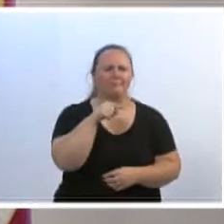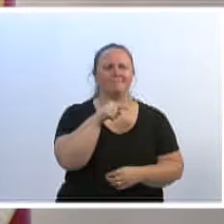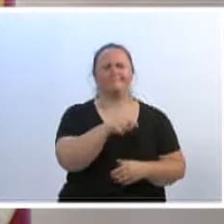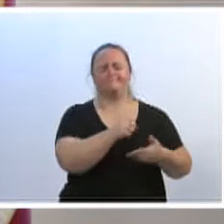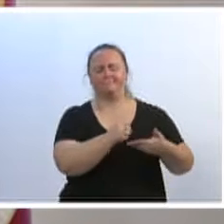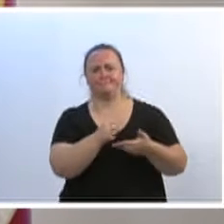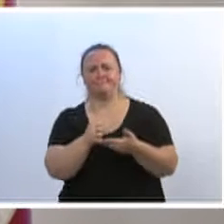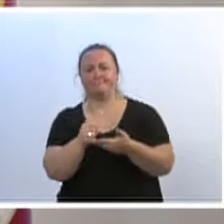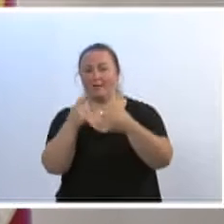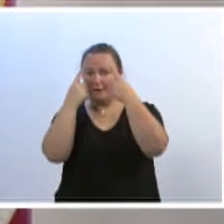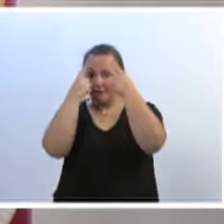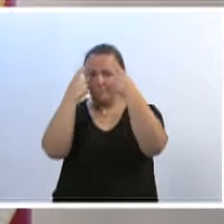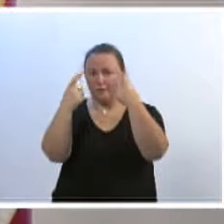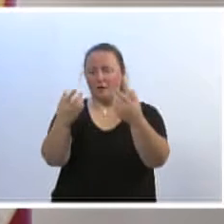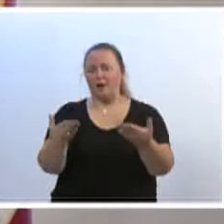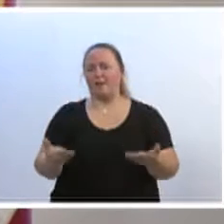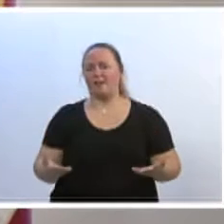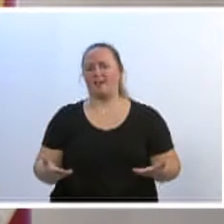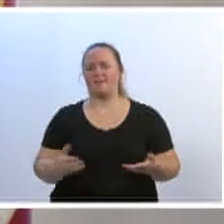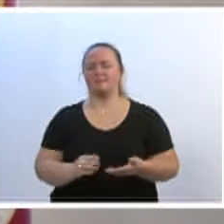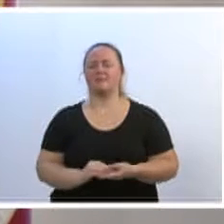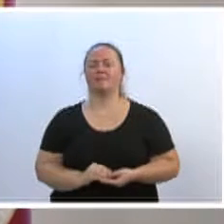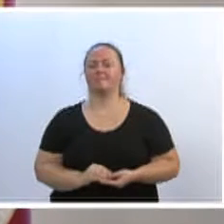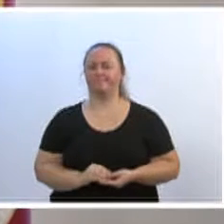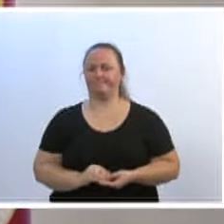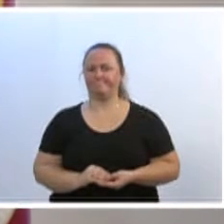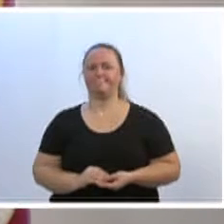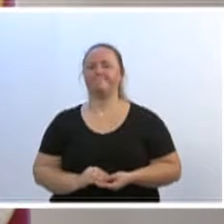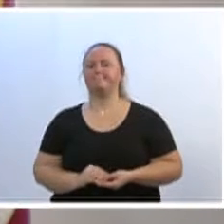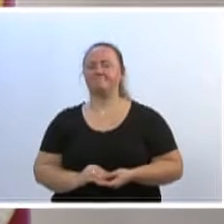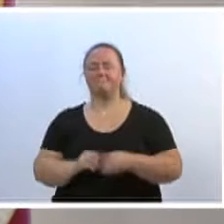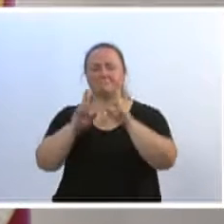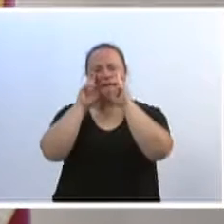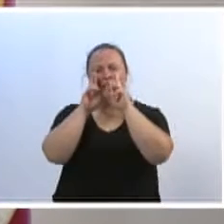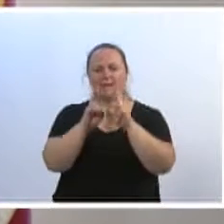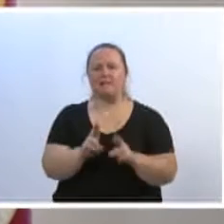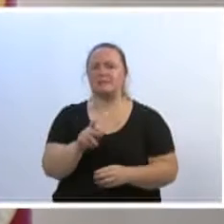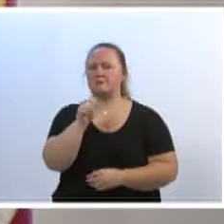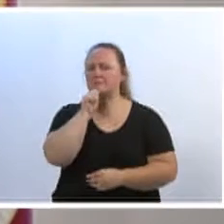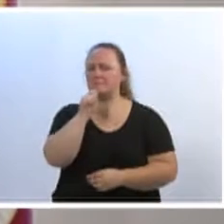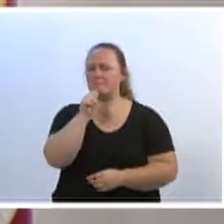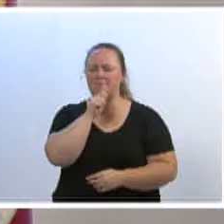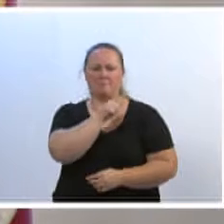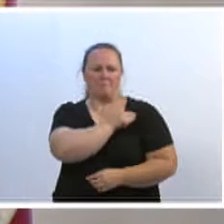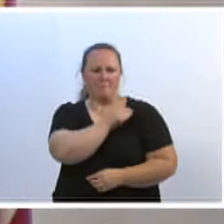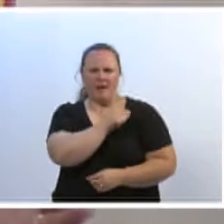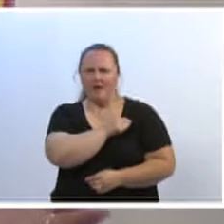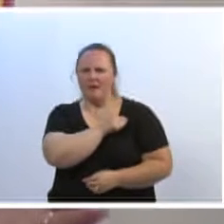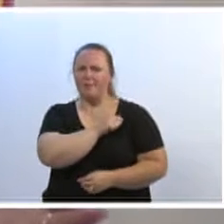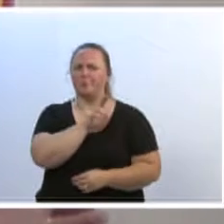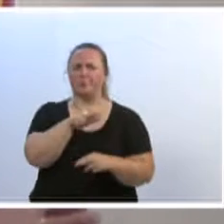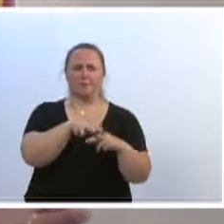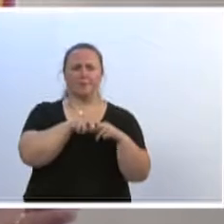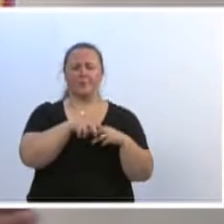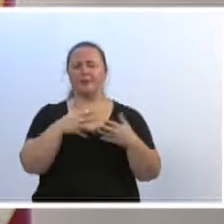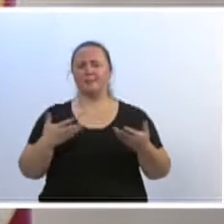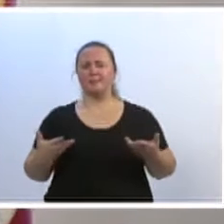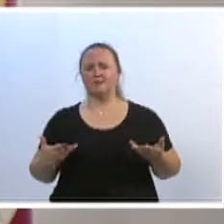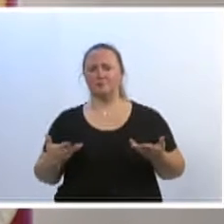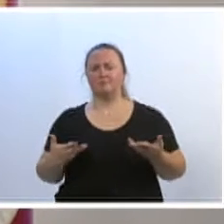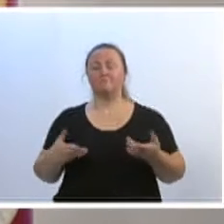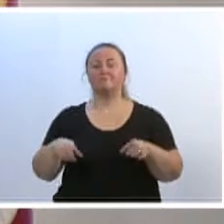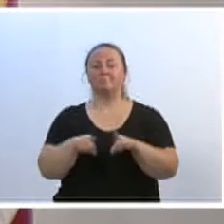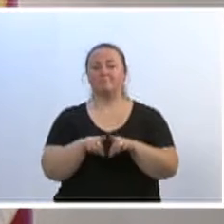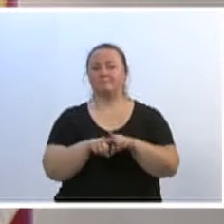para essa violência lá com os professores, o desrespeito que é constante com os alunos, aos seus professores, porque esse desrespeito